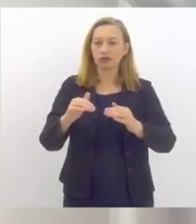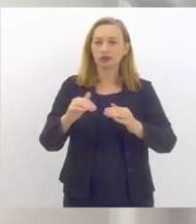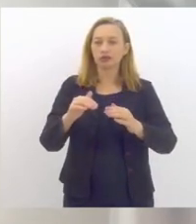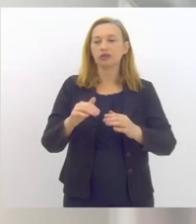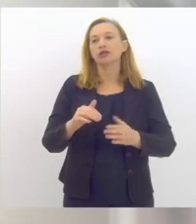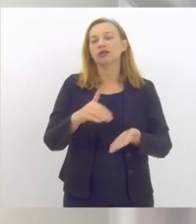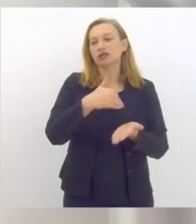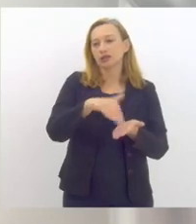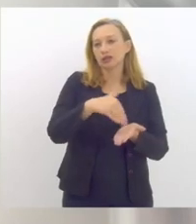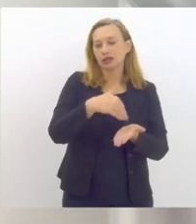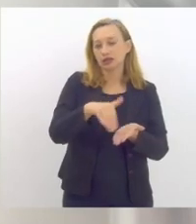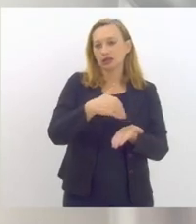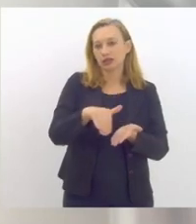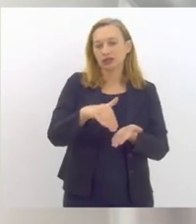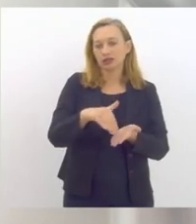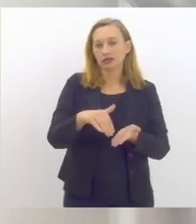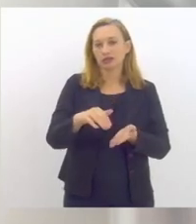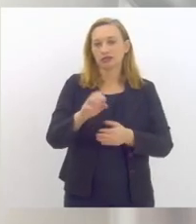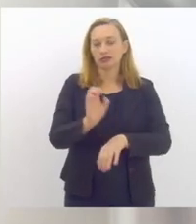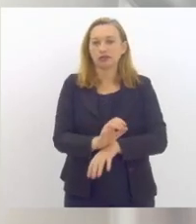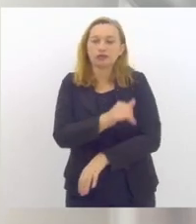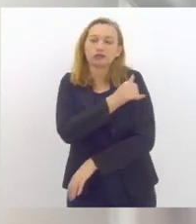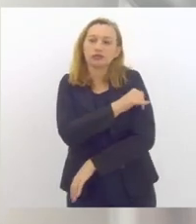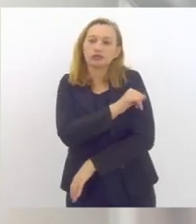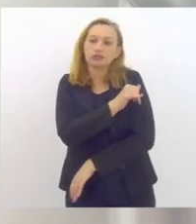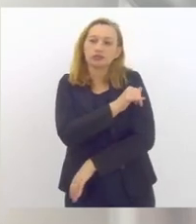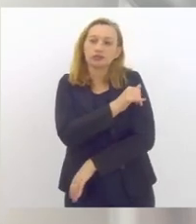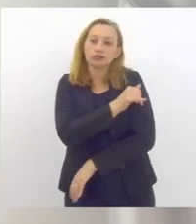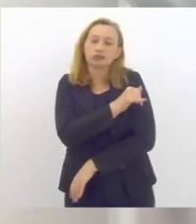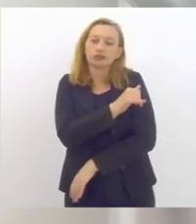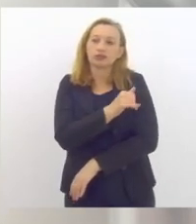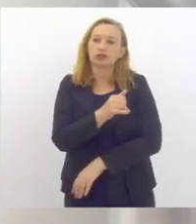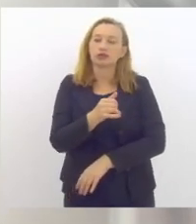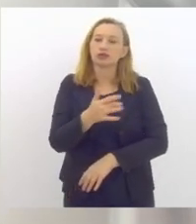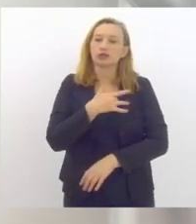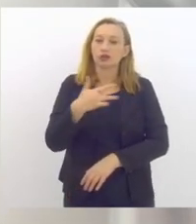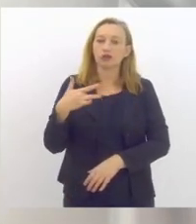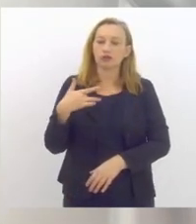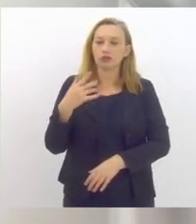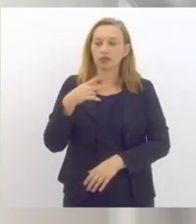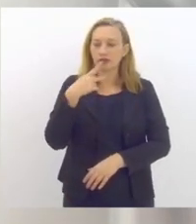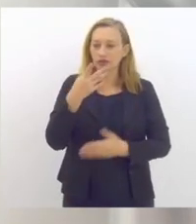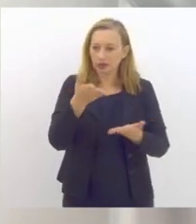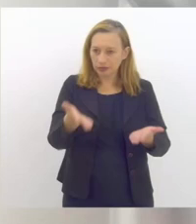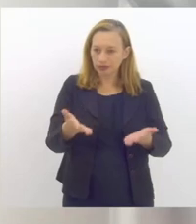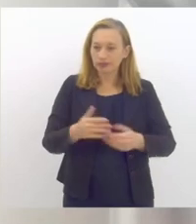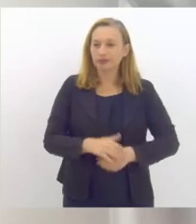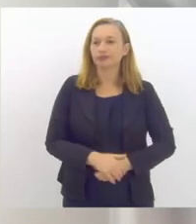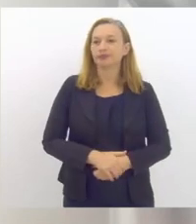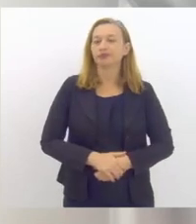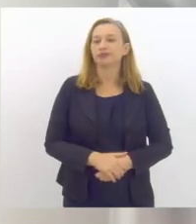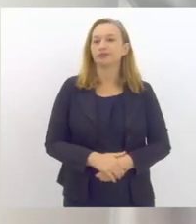Secretaria de Estado de Saúde, para fazer uso da palavra. Karen está nos ouvindo, pode participar agora.